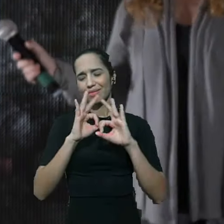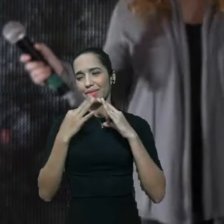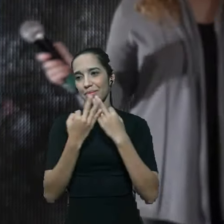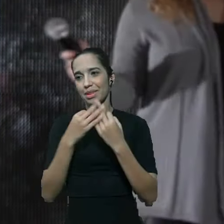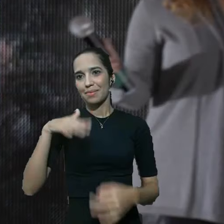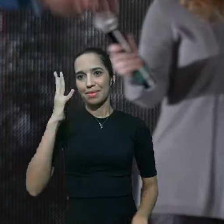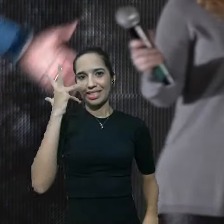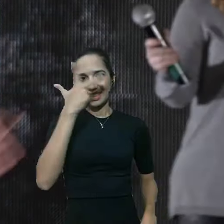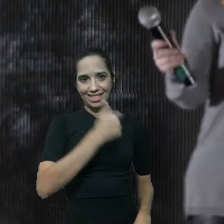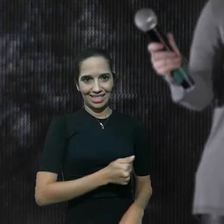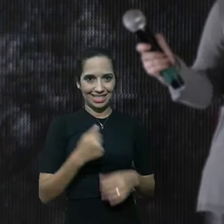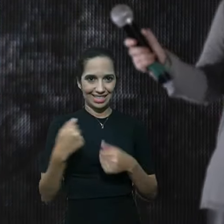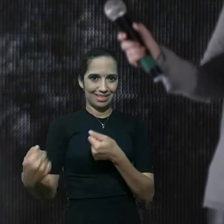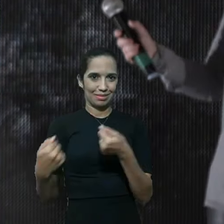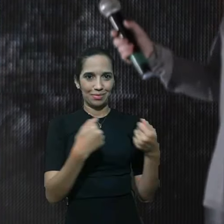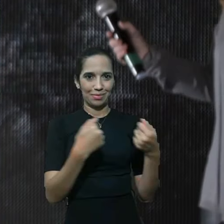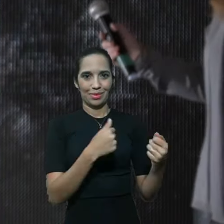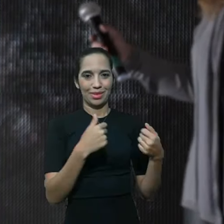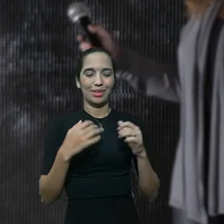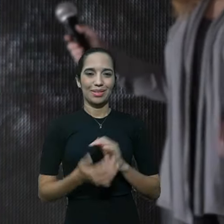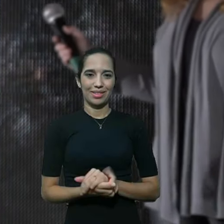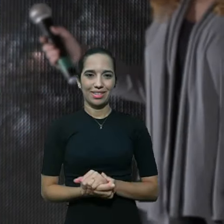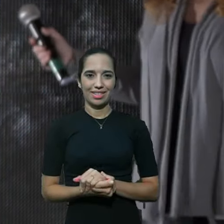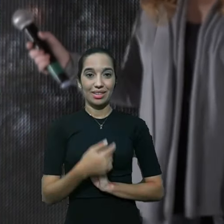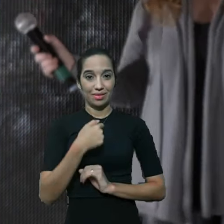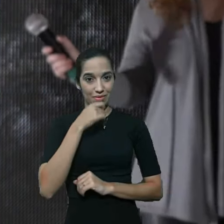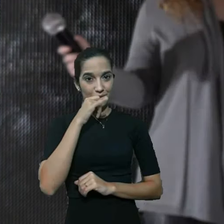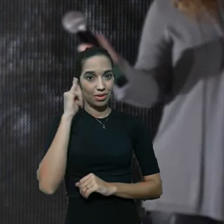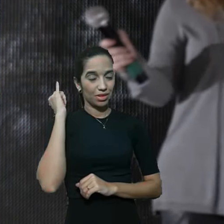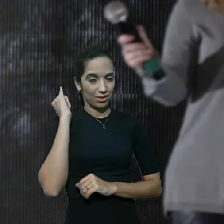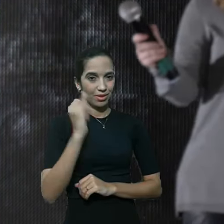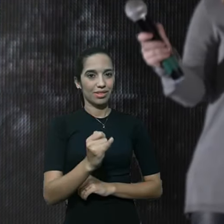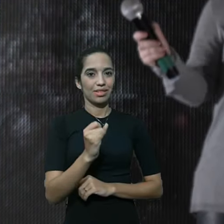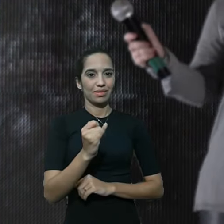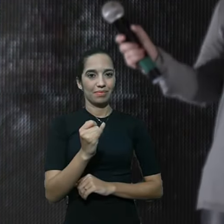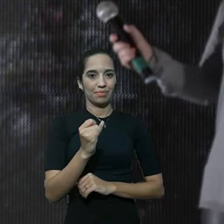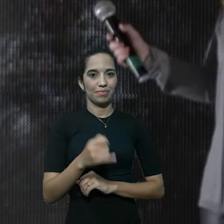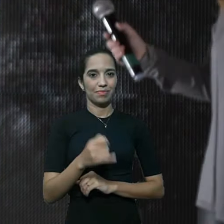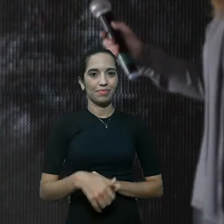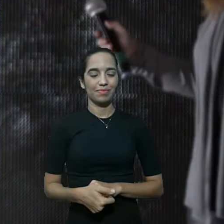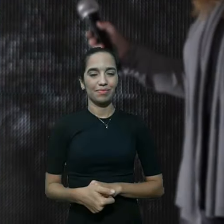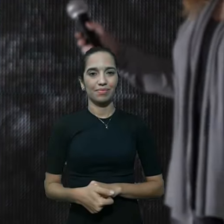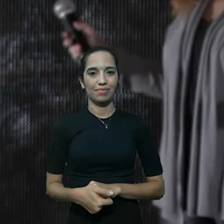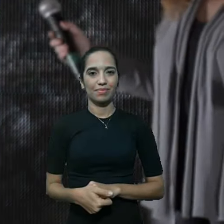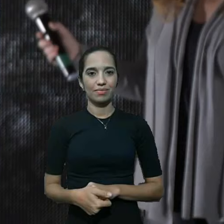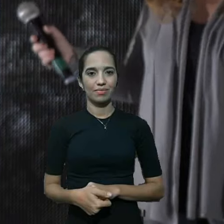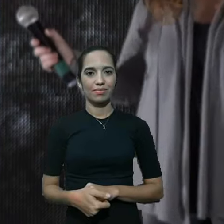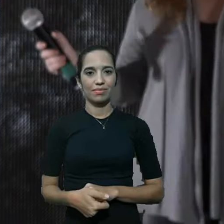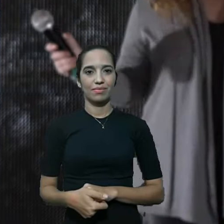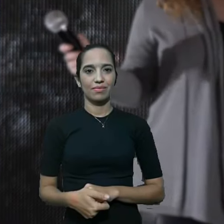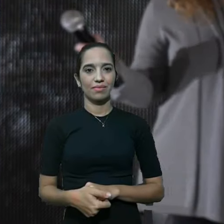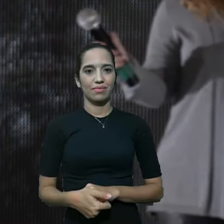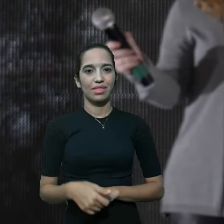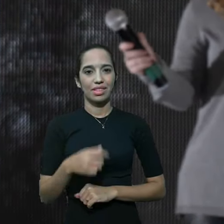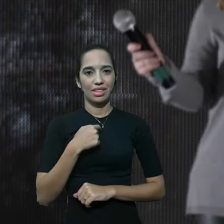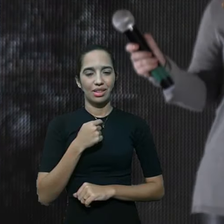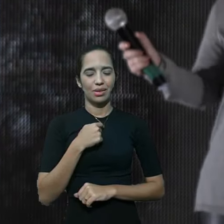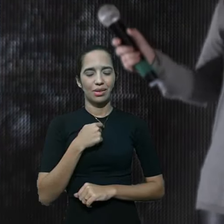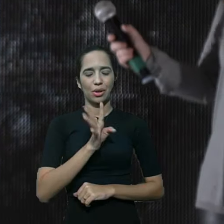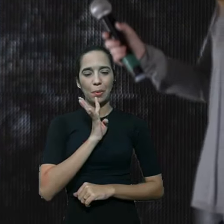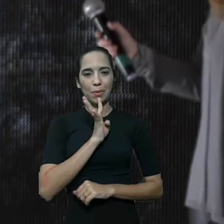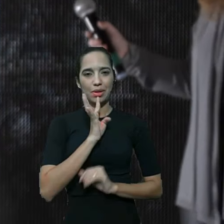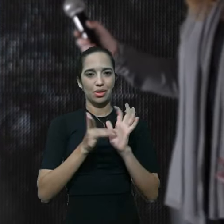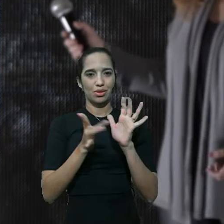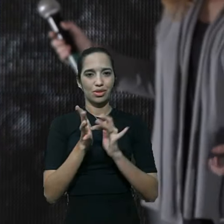linda mais poderosa de todos eu vou te dizer uma coisa como quem conhece o Jesus há tantos